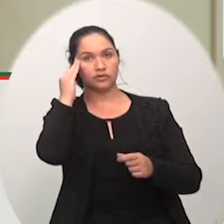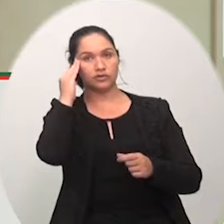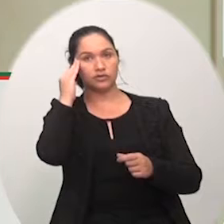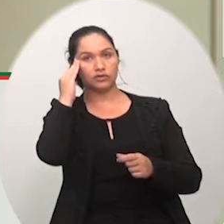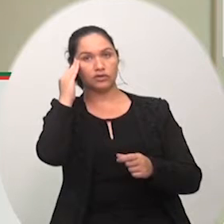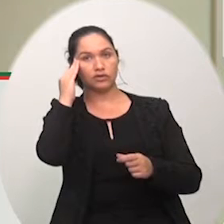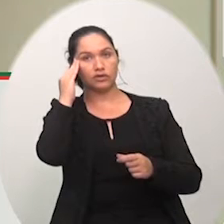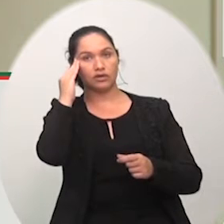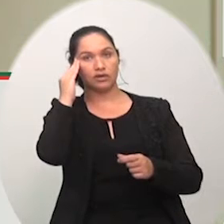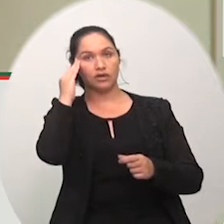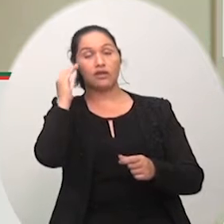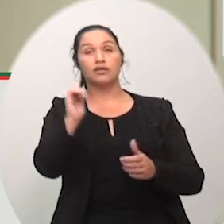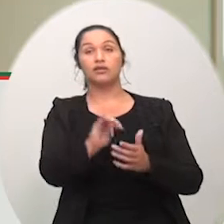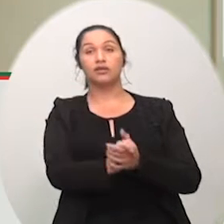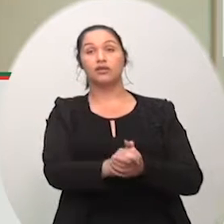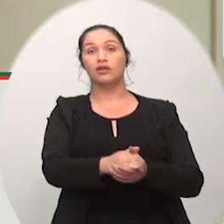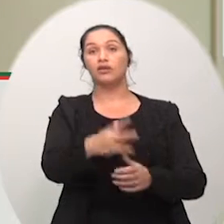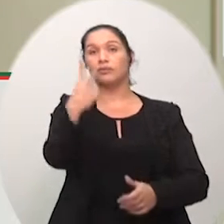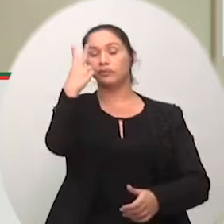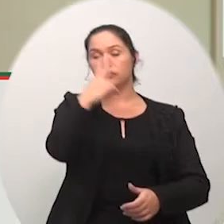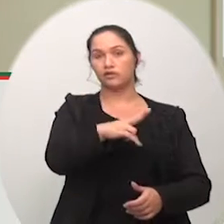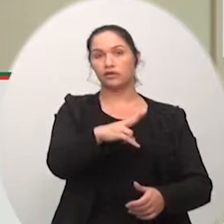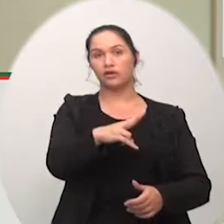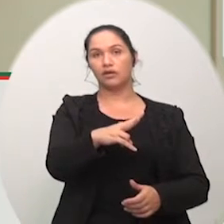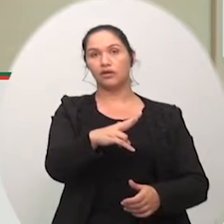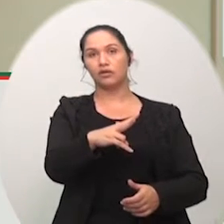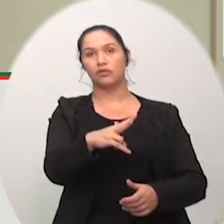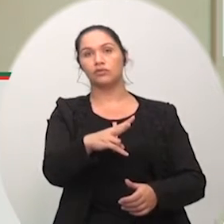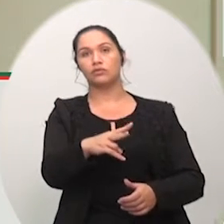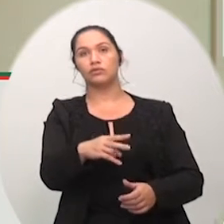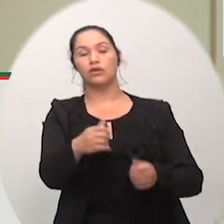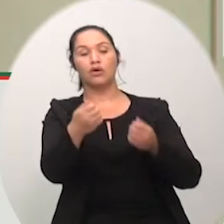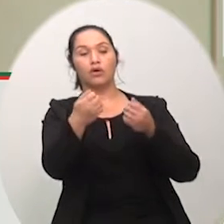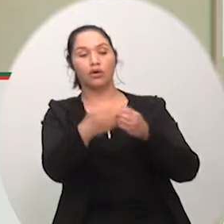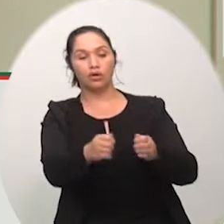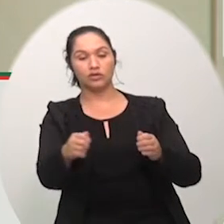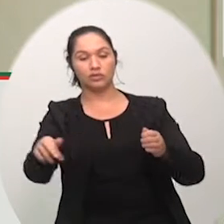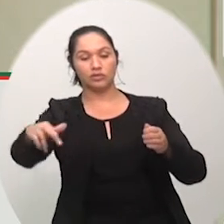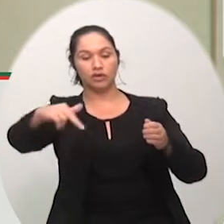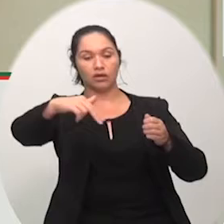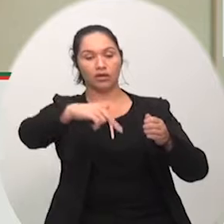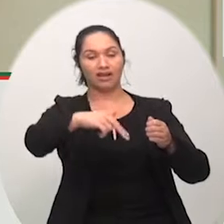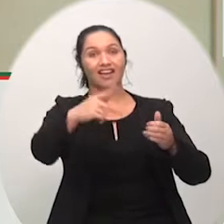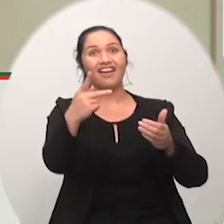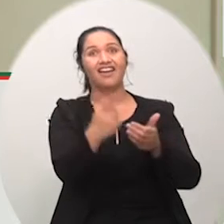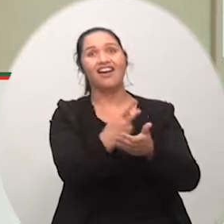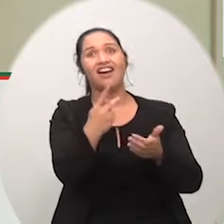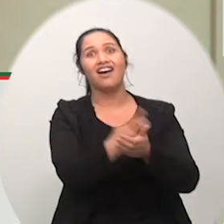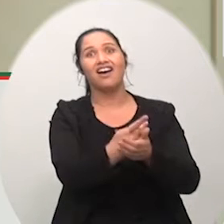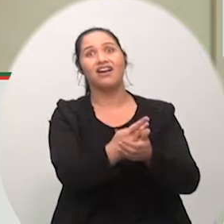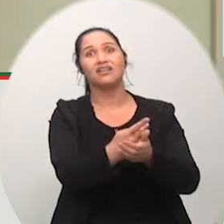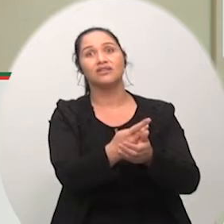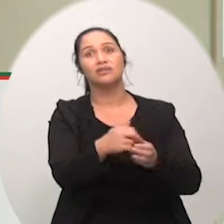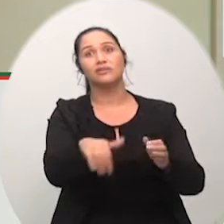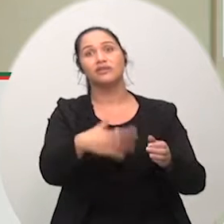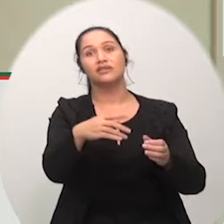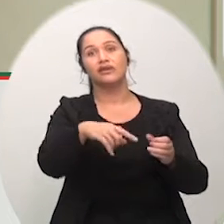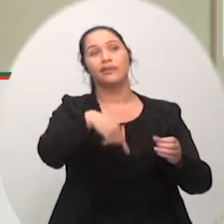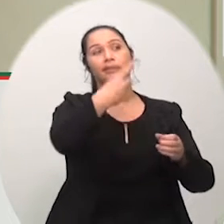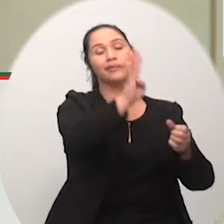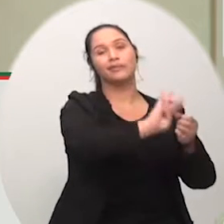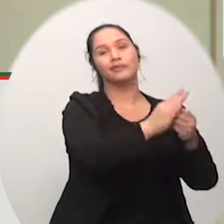no ônibus errado e foram parar num outro bairro porque não tem como eles identificarem as linhas de ônibus